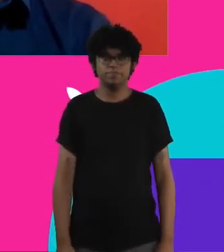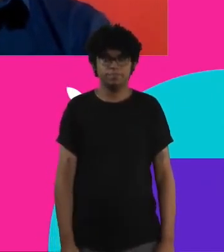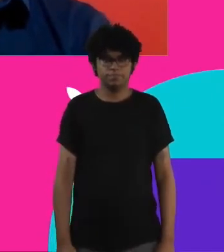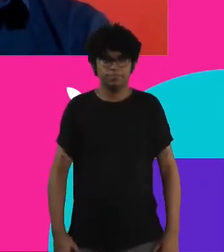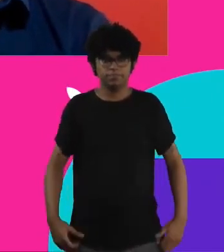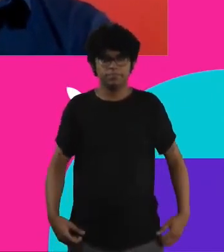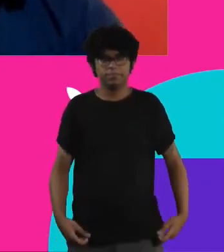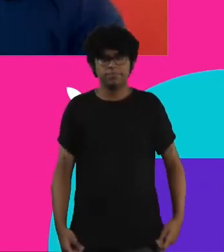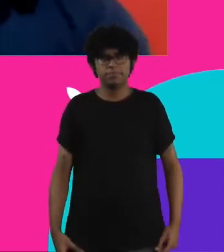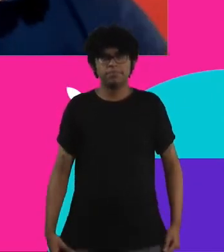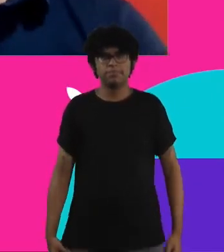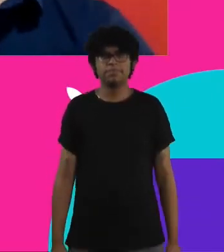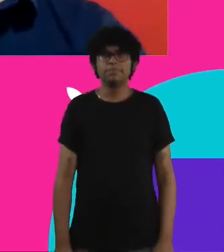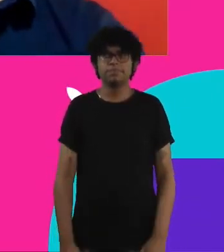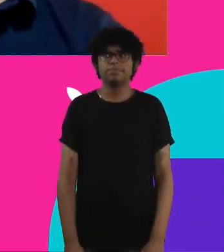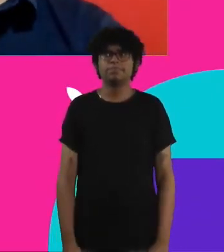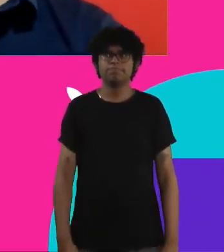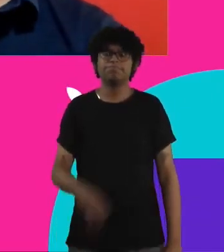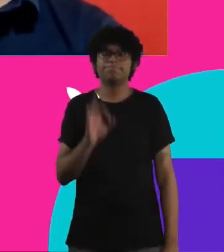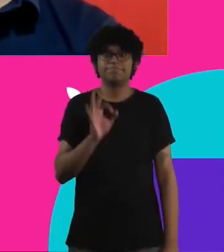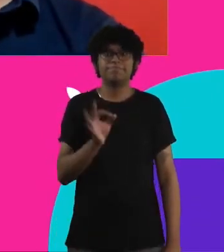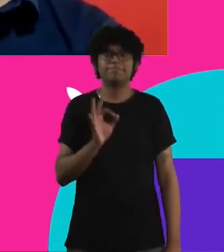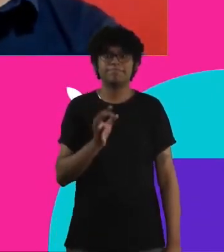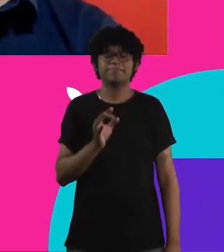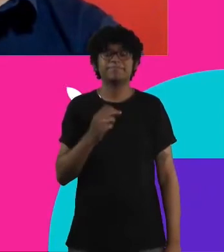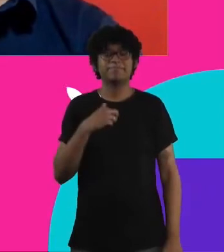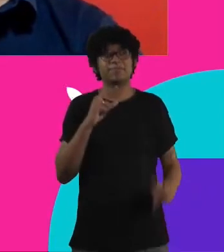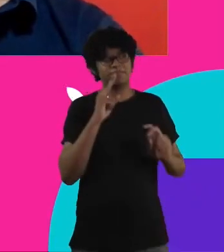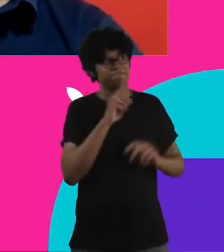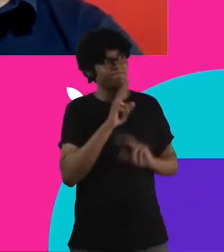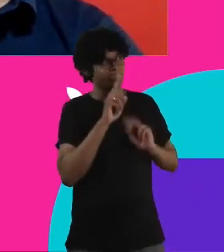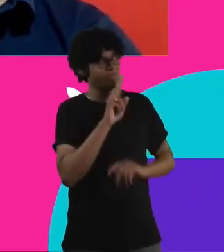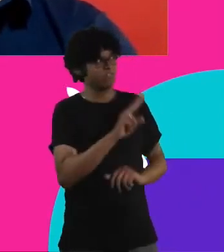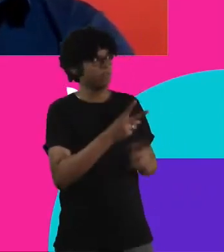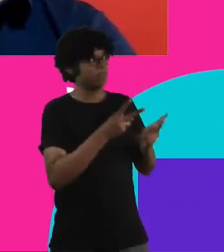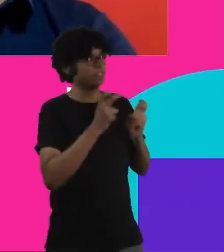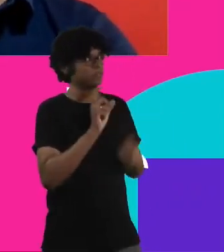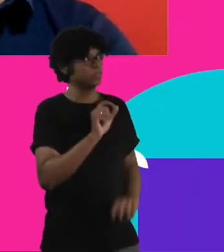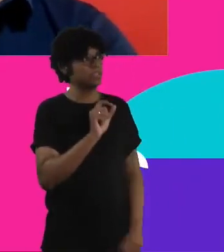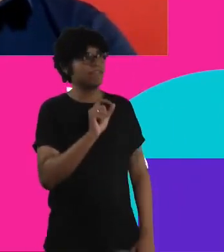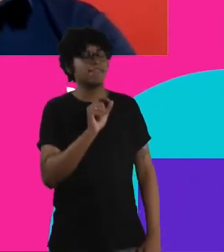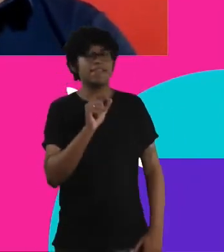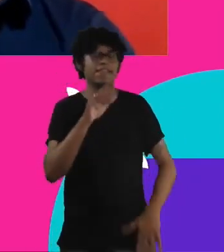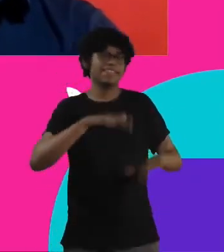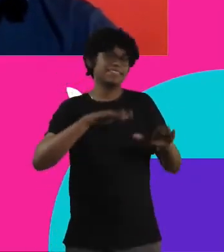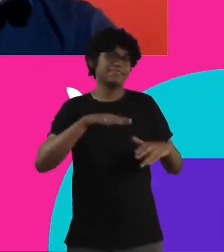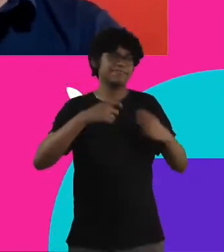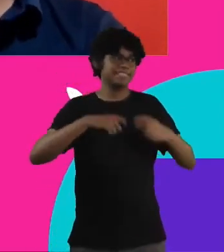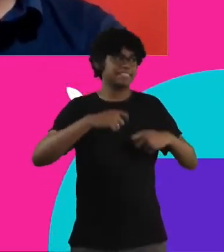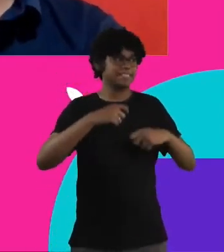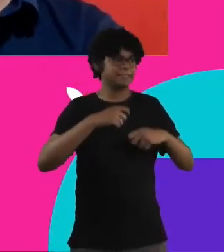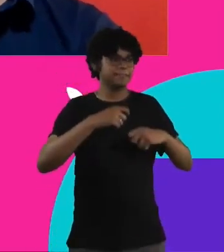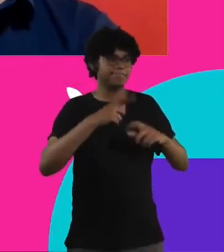é eu vejo que a gente talvez tem que buscar e tentar entender né